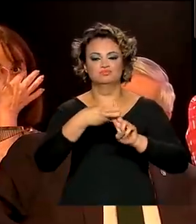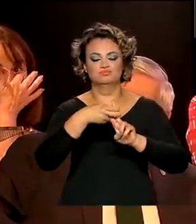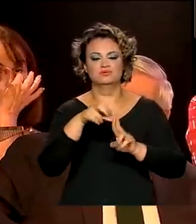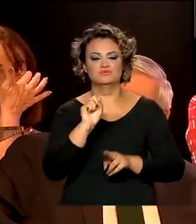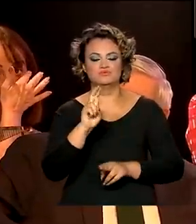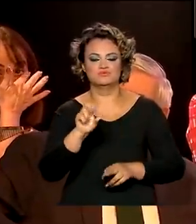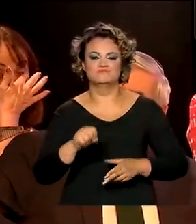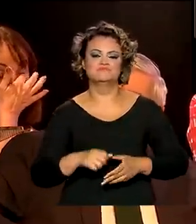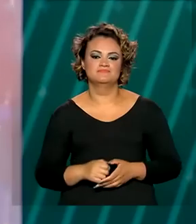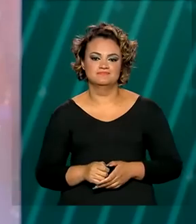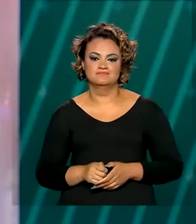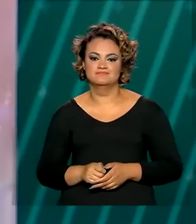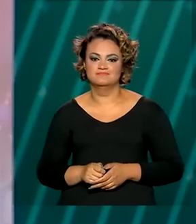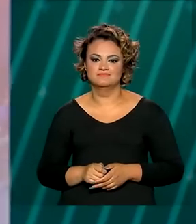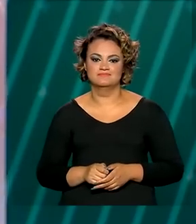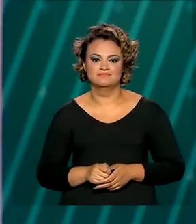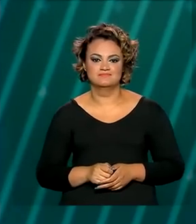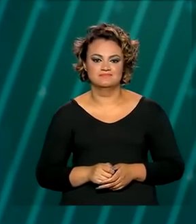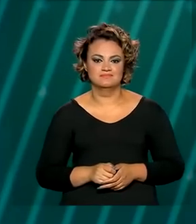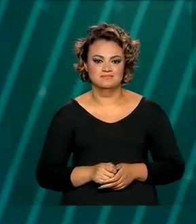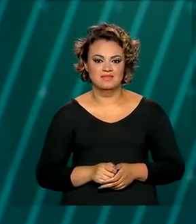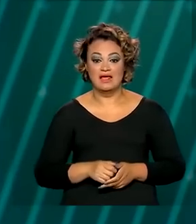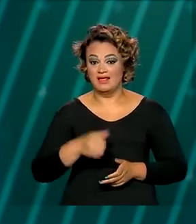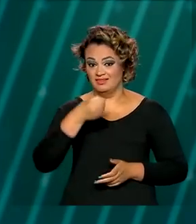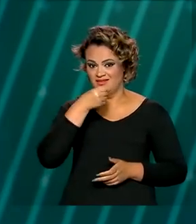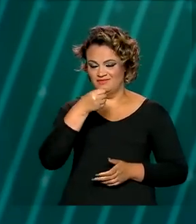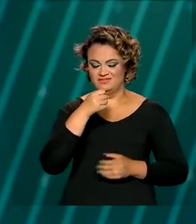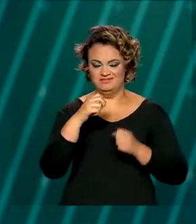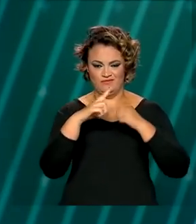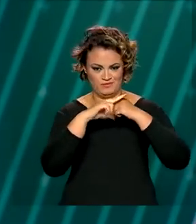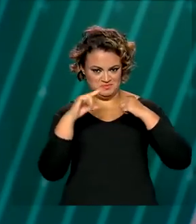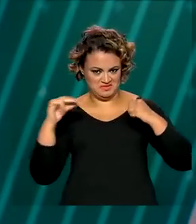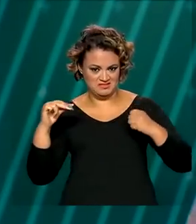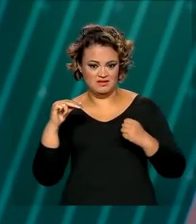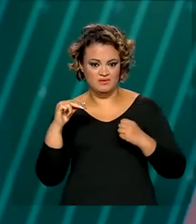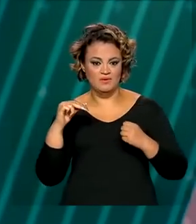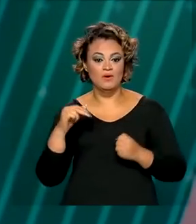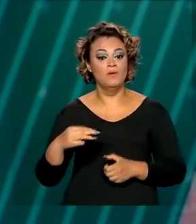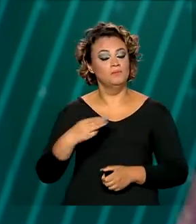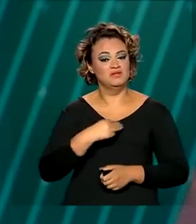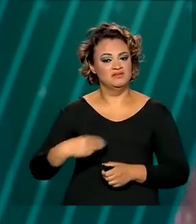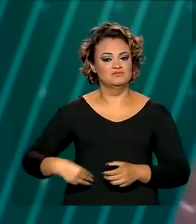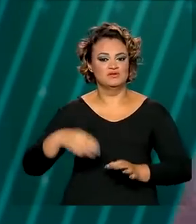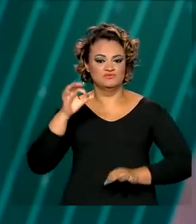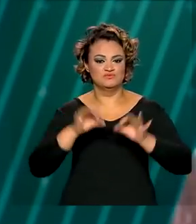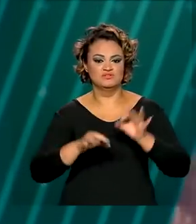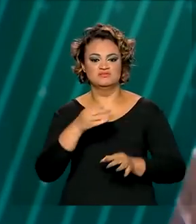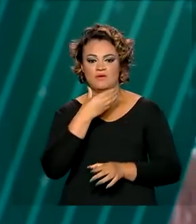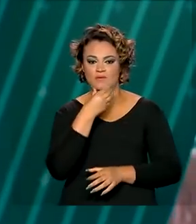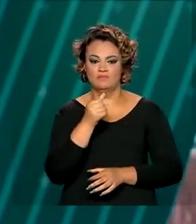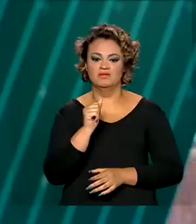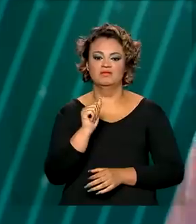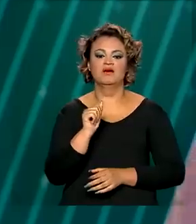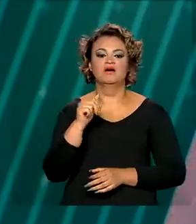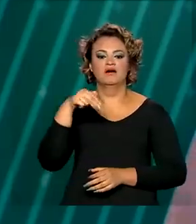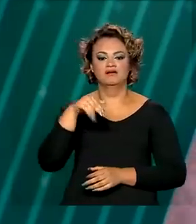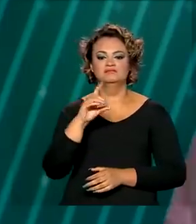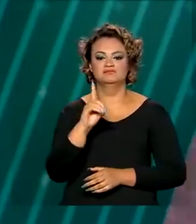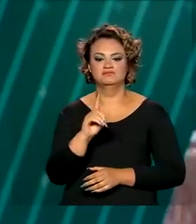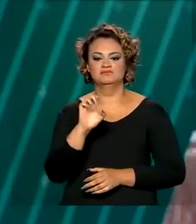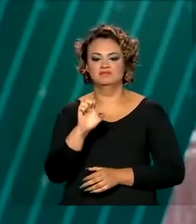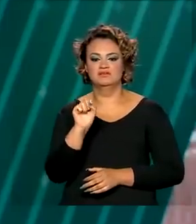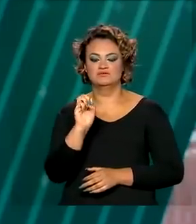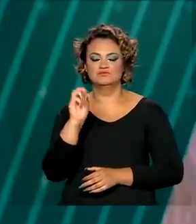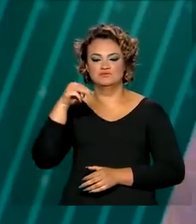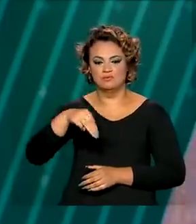Único de Saúde. Em entrevista ao programa de Rádio à Voz do Brasil, o ministro da Justiça falou sobre a segurança